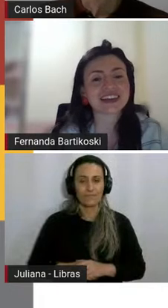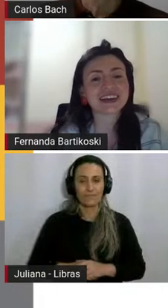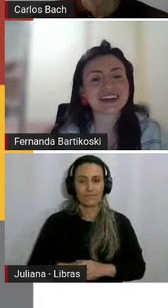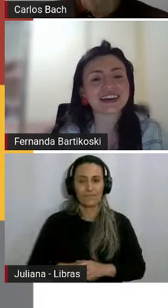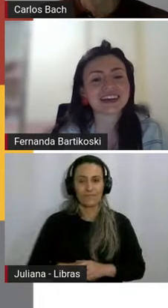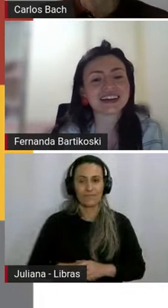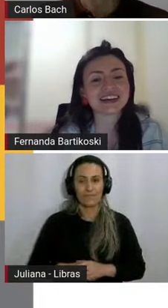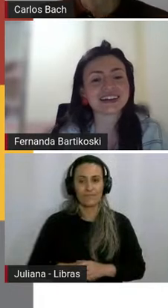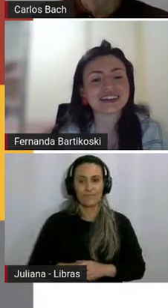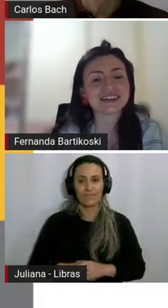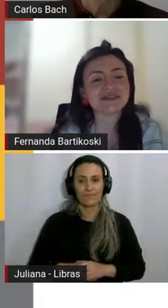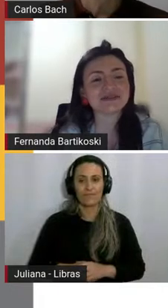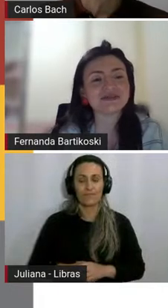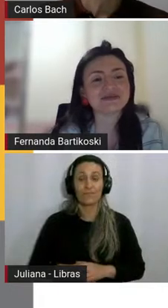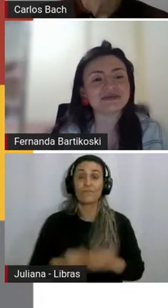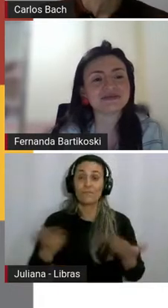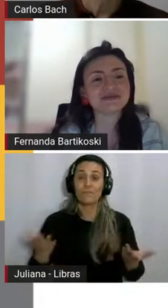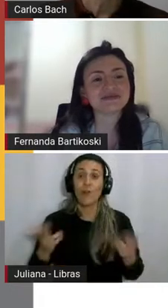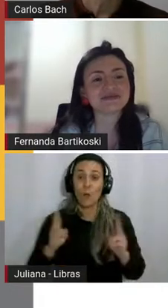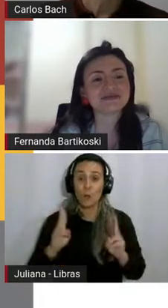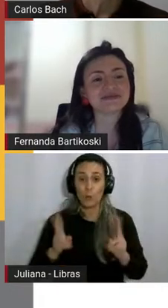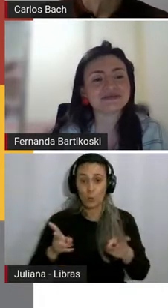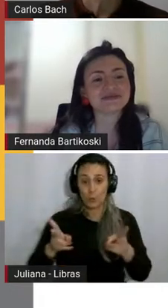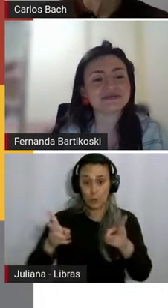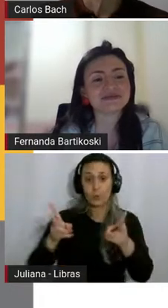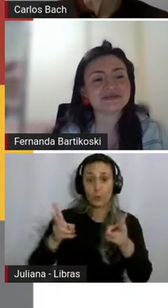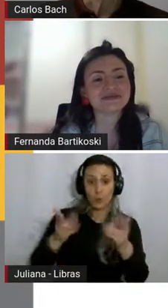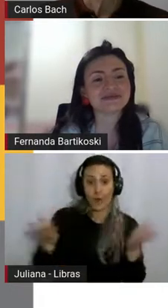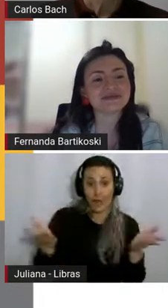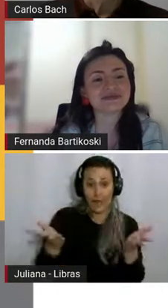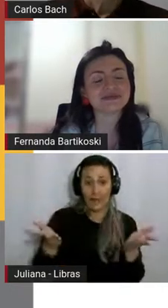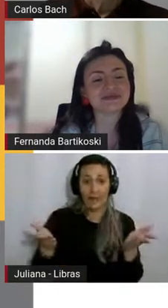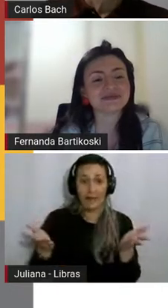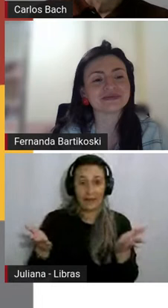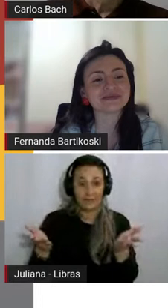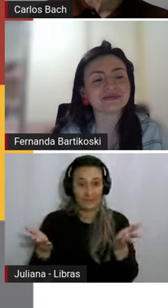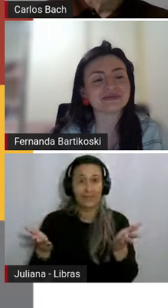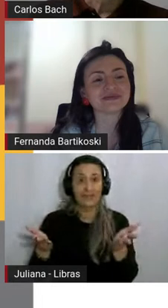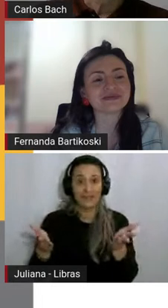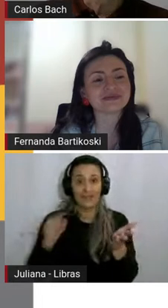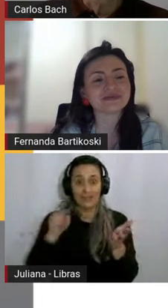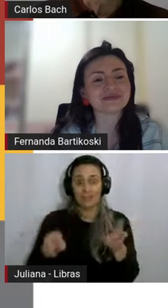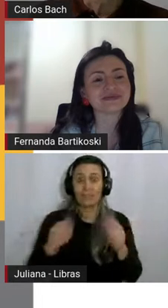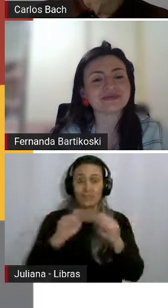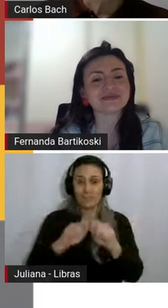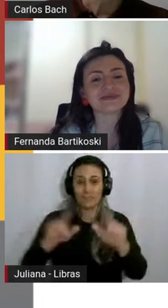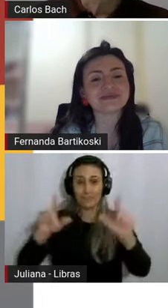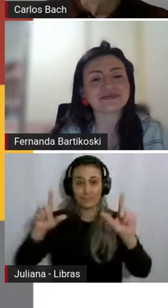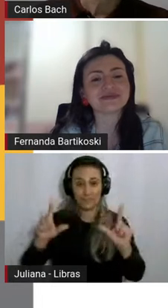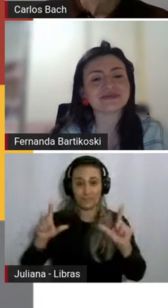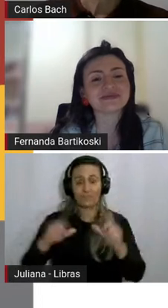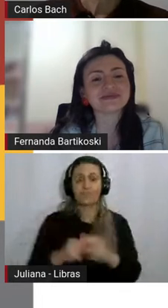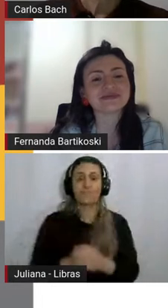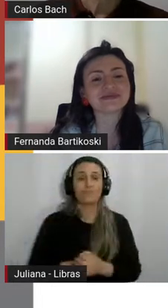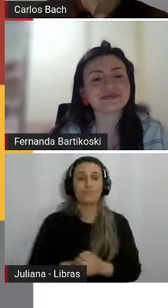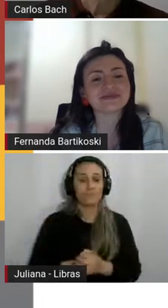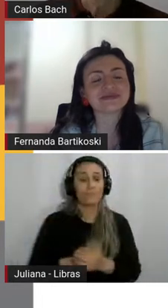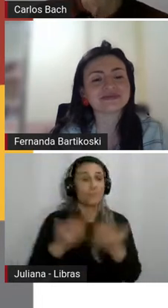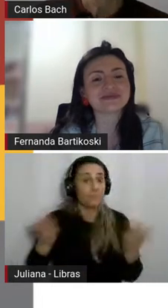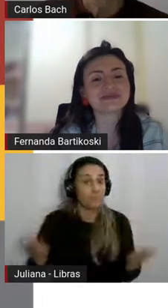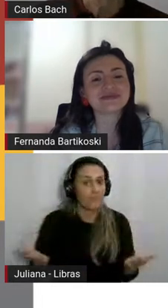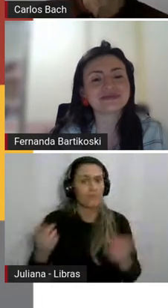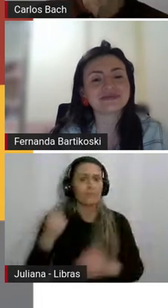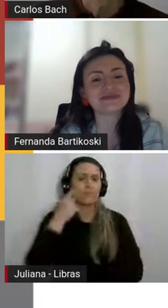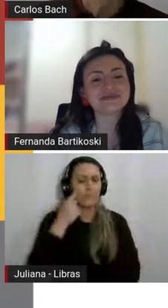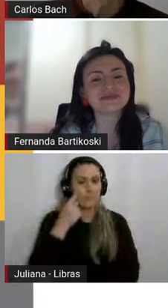vamos dar sequência nos slides que daí a gente vai... Sendo assim, faz-se necessário trabalhar a